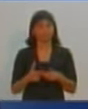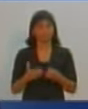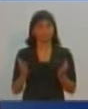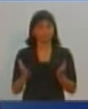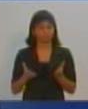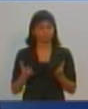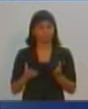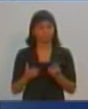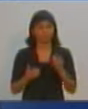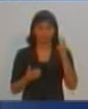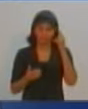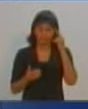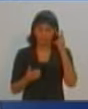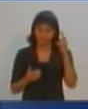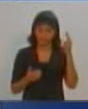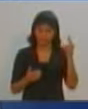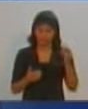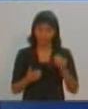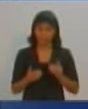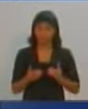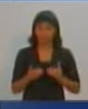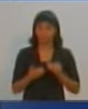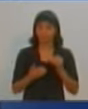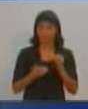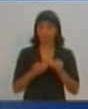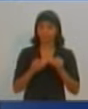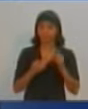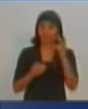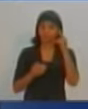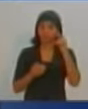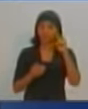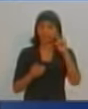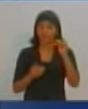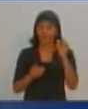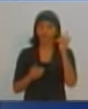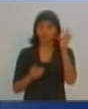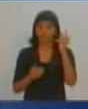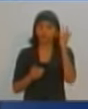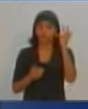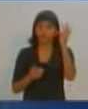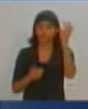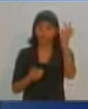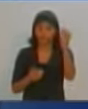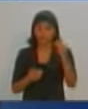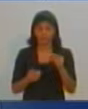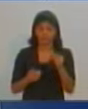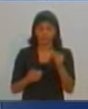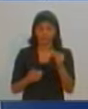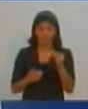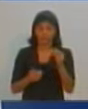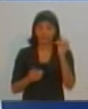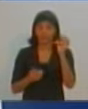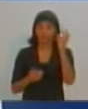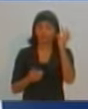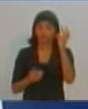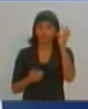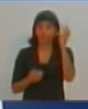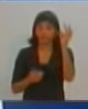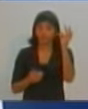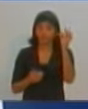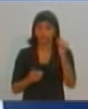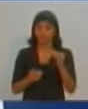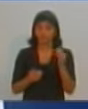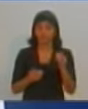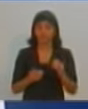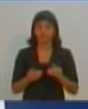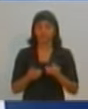precisamos também de tratar a prevenção na saúde. E é isso que também nós vamos investir. Não só nos PSFs, mas em instrução.